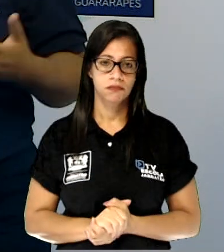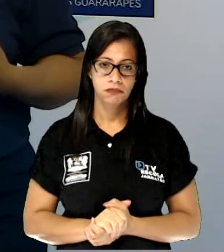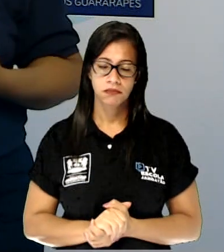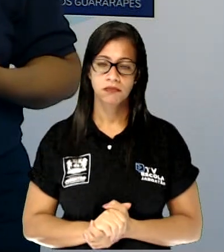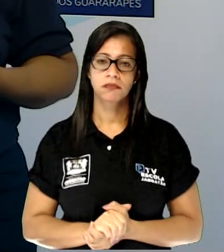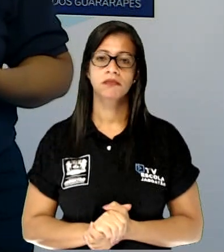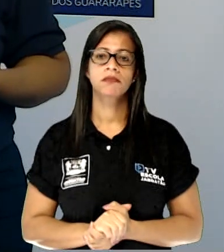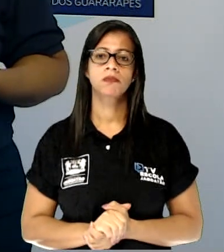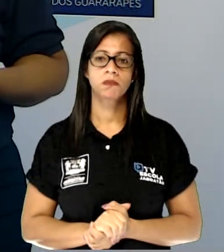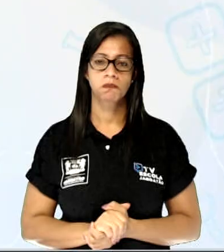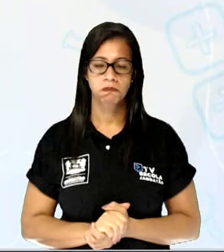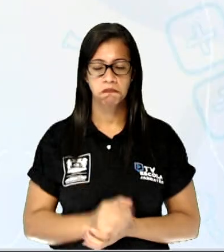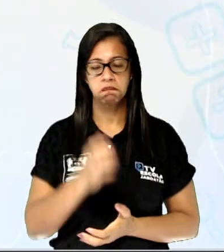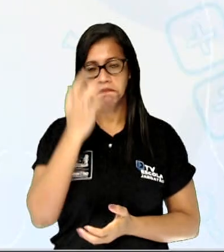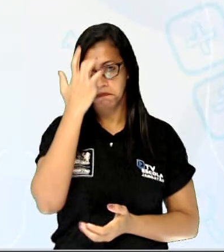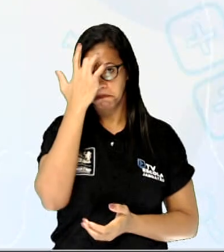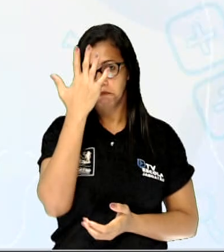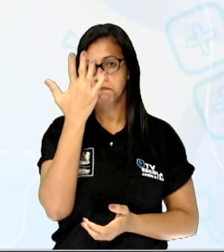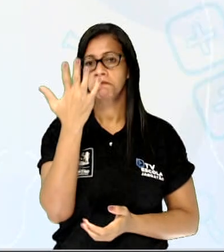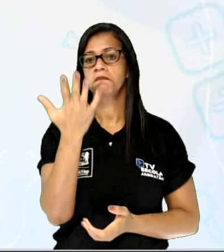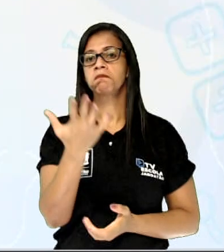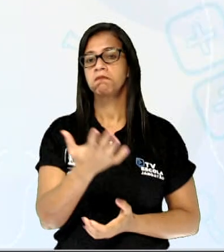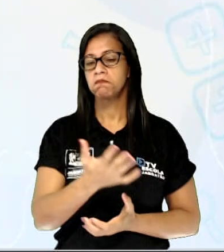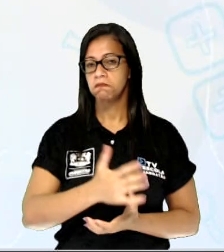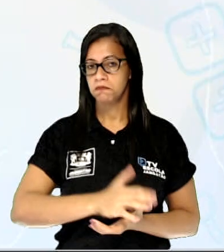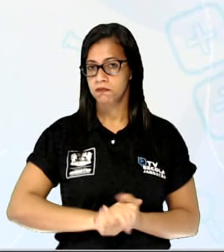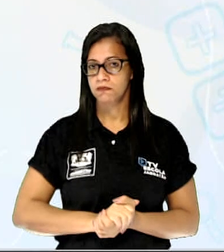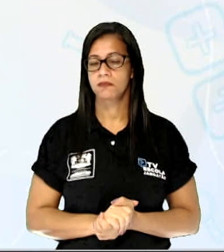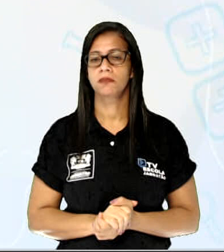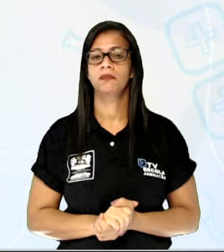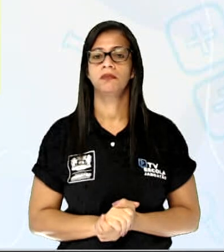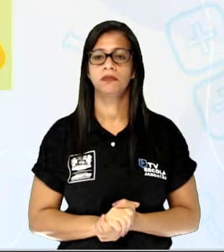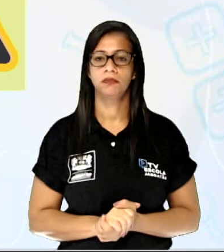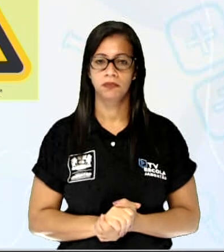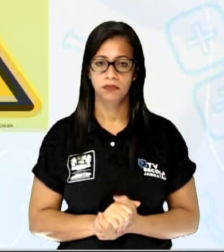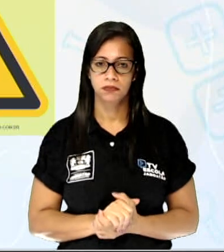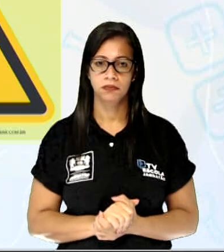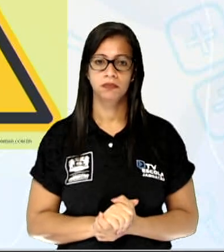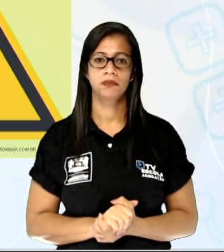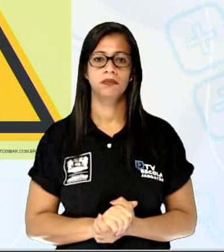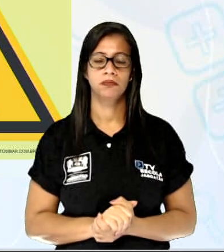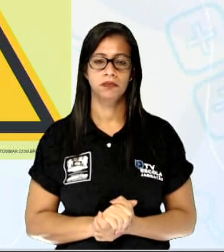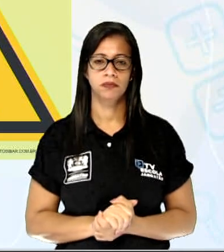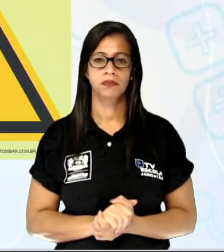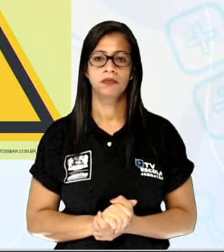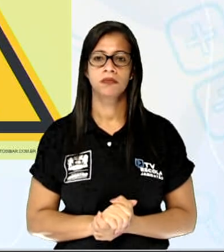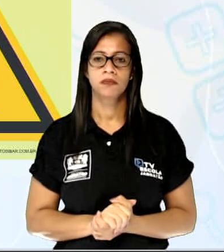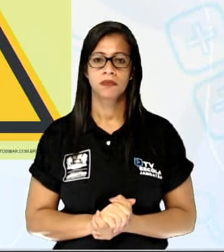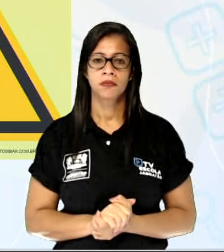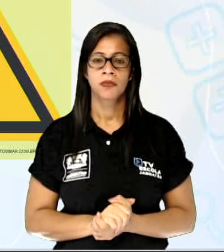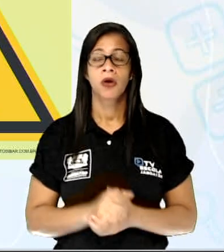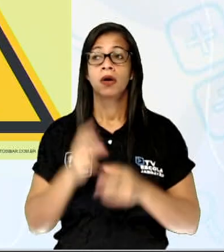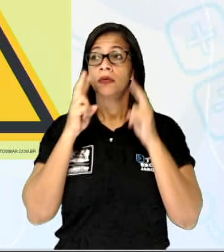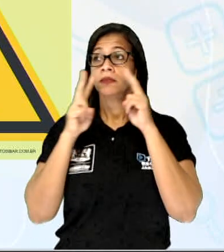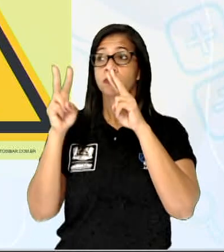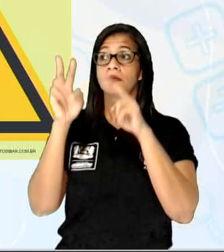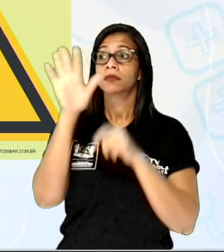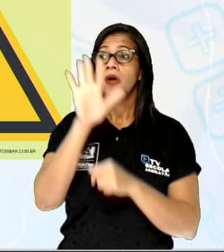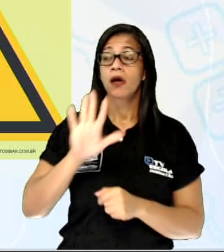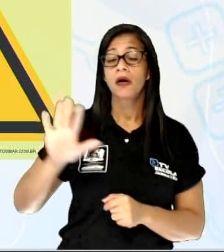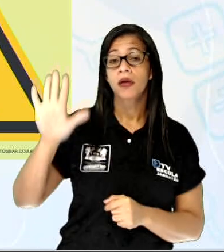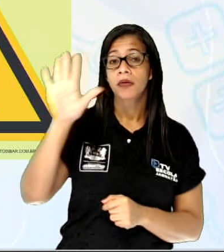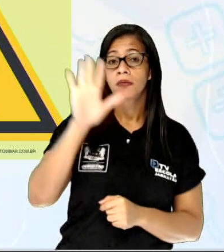facilidade, porque ele é um produto inflamável, né? E aí, esse é o símbolo que você